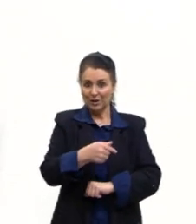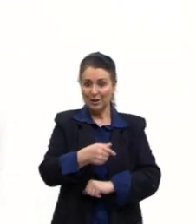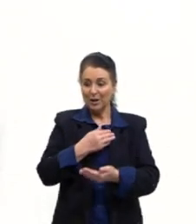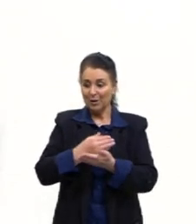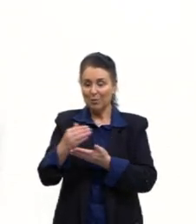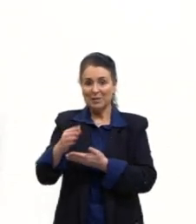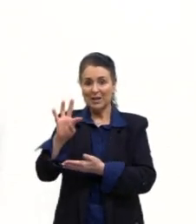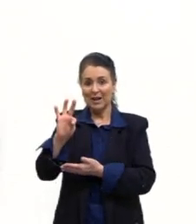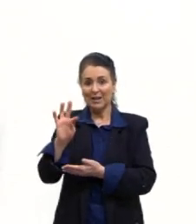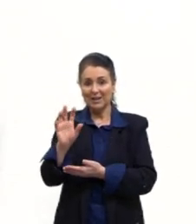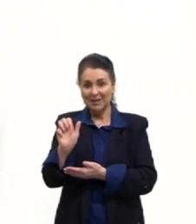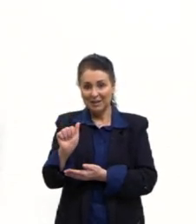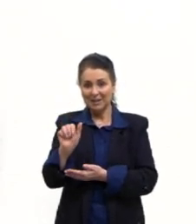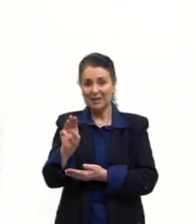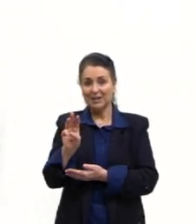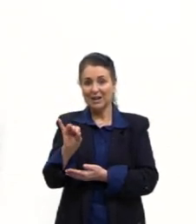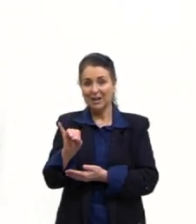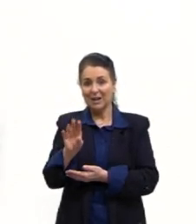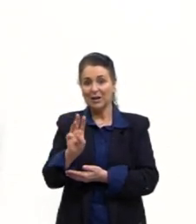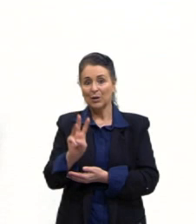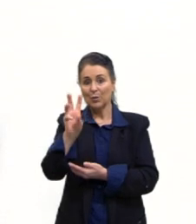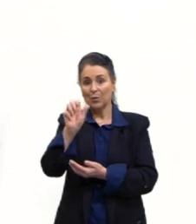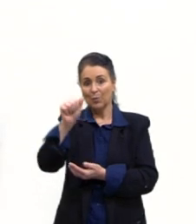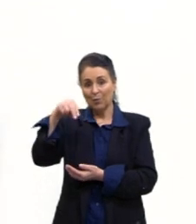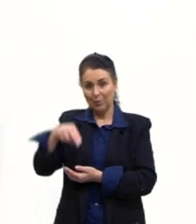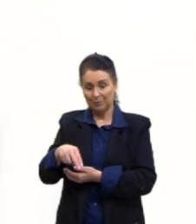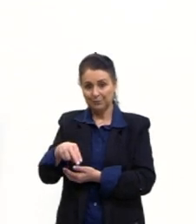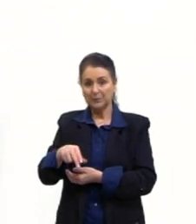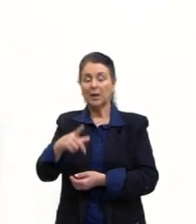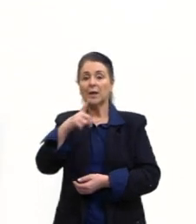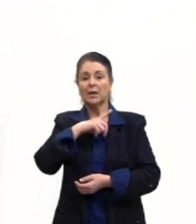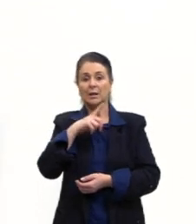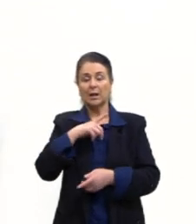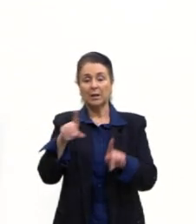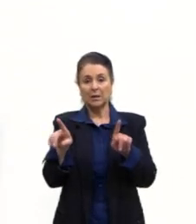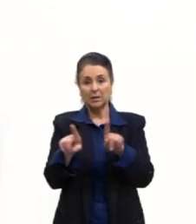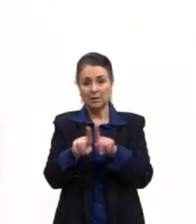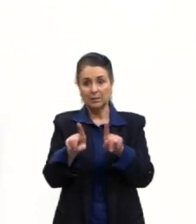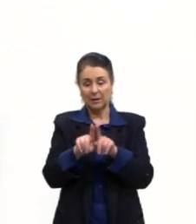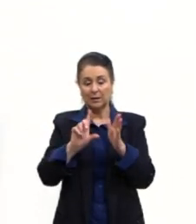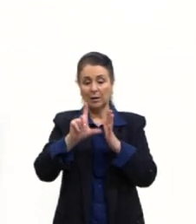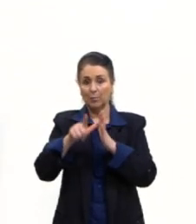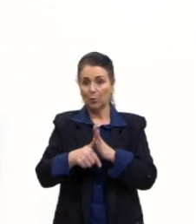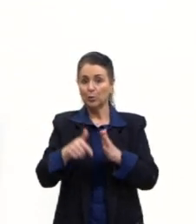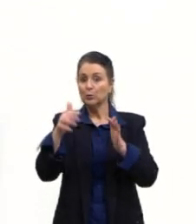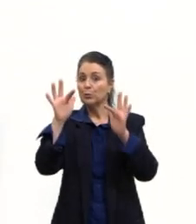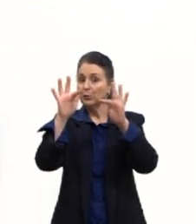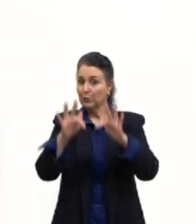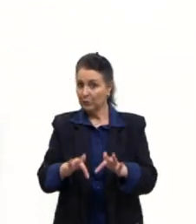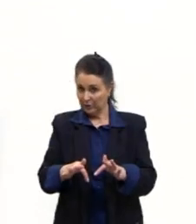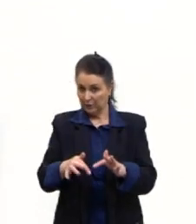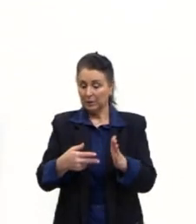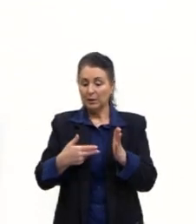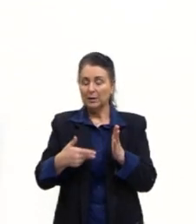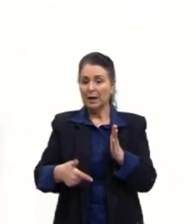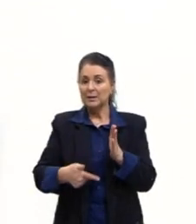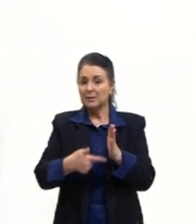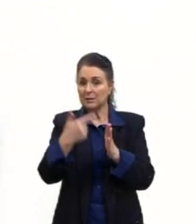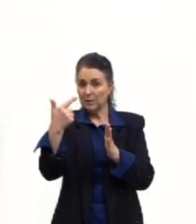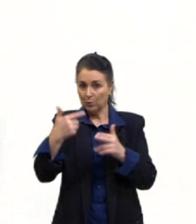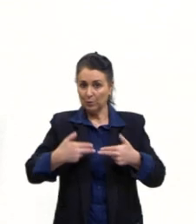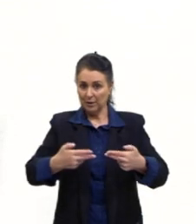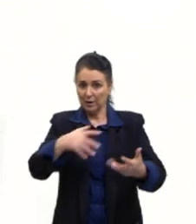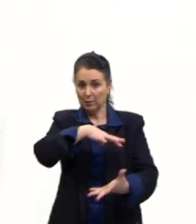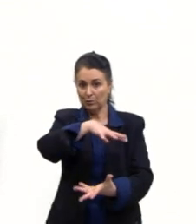formam ali, tentam formar esse bolsão. E aí nós temos, após a Segunda Guerra Mundial, né? Nós tivemos aqueles planos